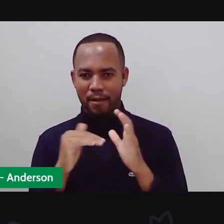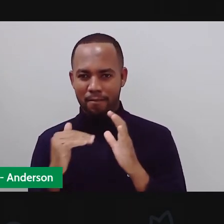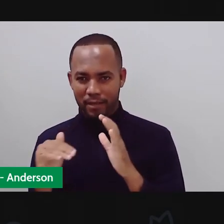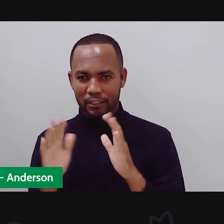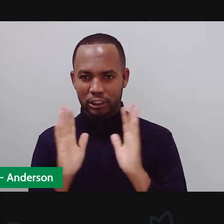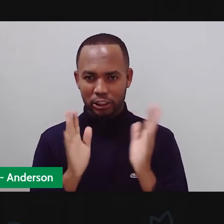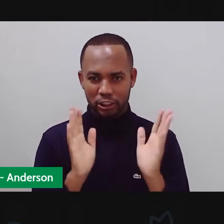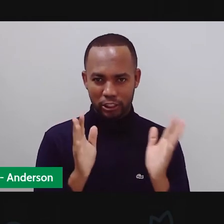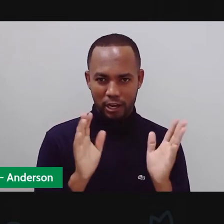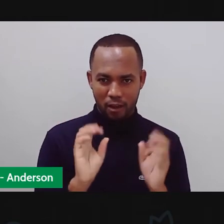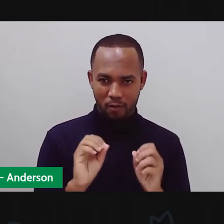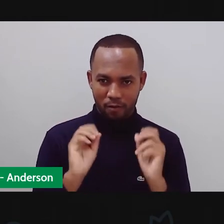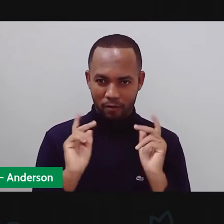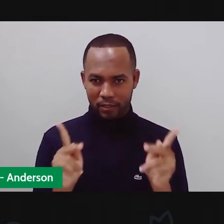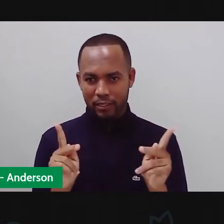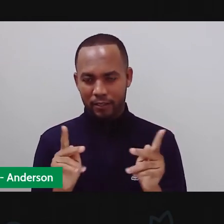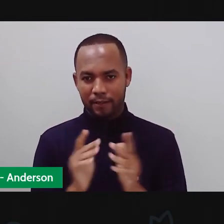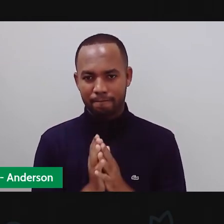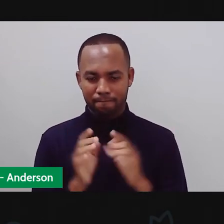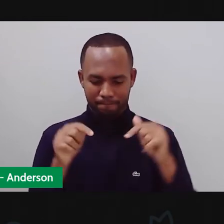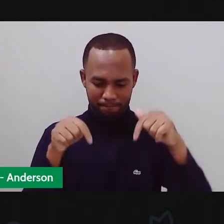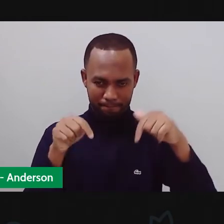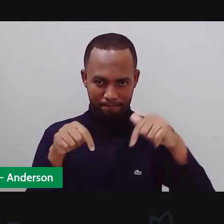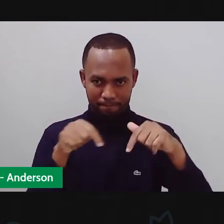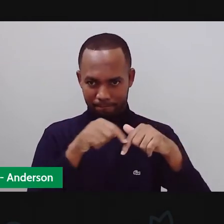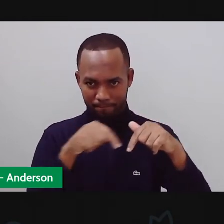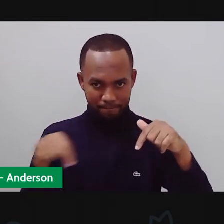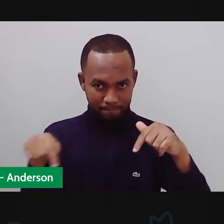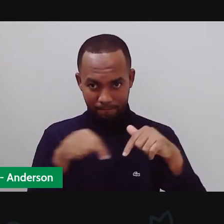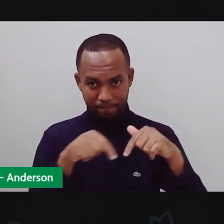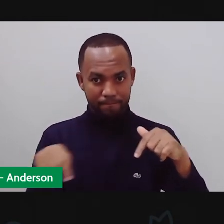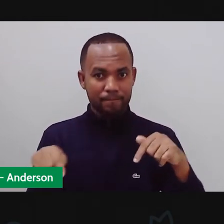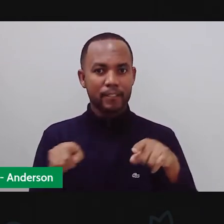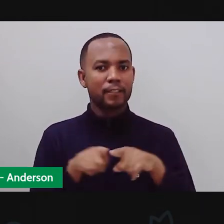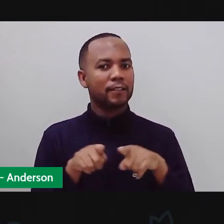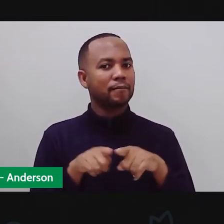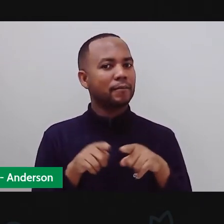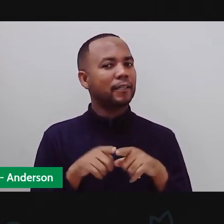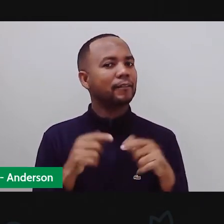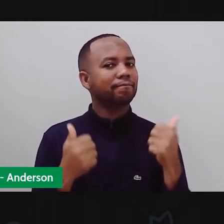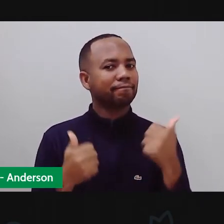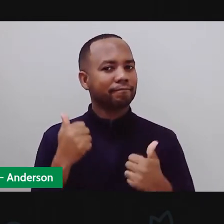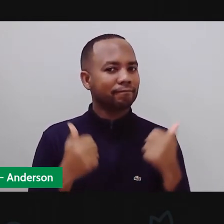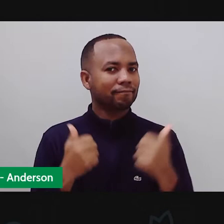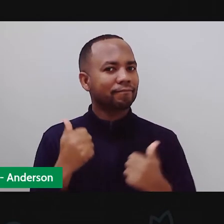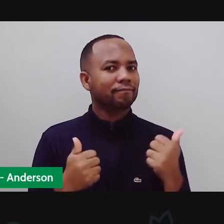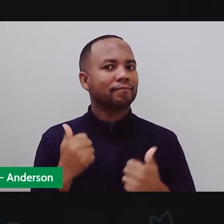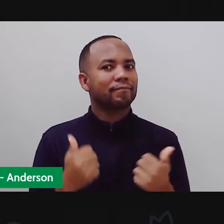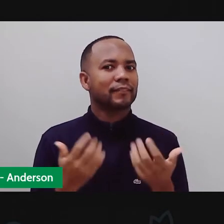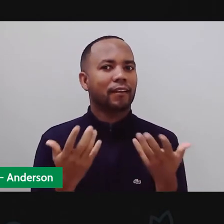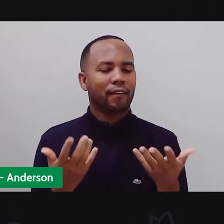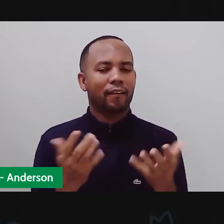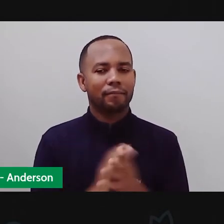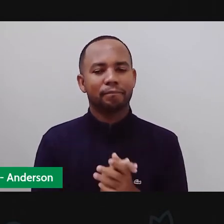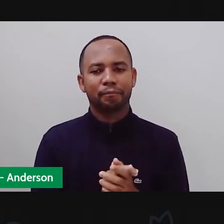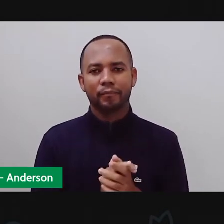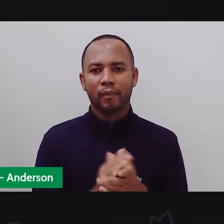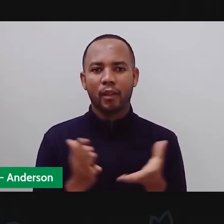chat ao vivo aqui, ou aqui embaixo nos comentários? Bora, dessa moralzinha aí pra gente, porque a gente tá merecendo hoje aqui,